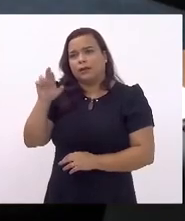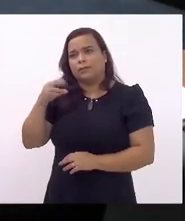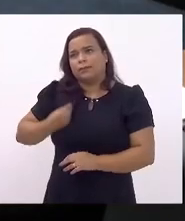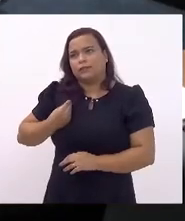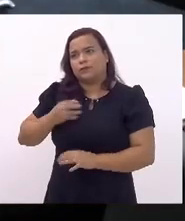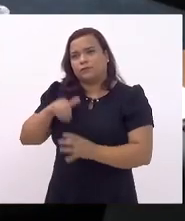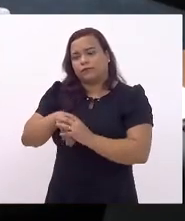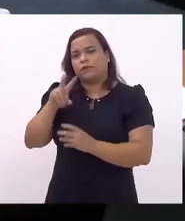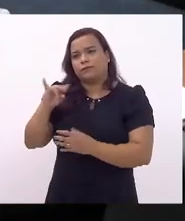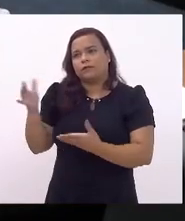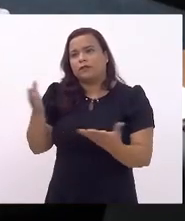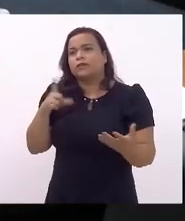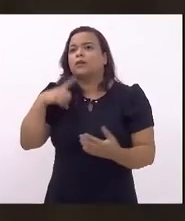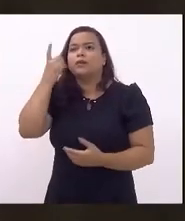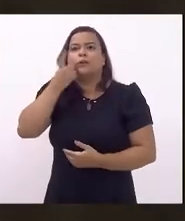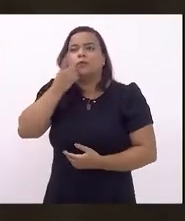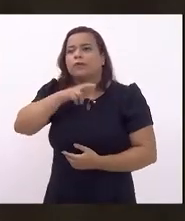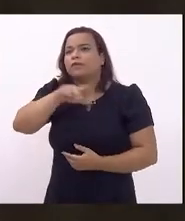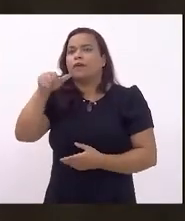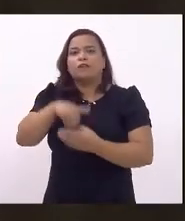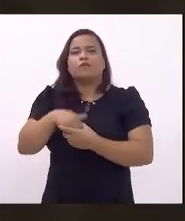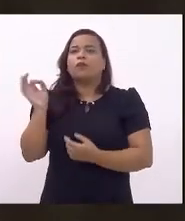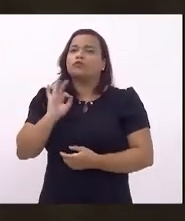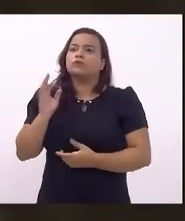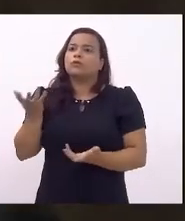E tem muito deputado na casa que não votou.